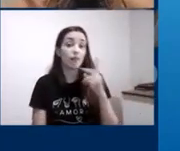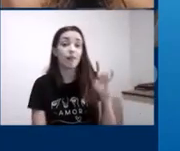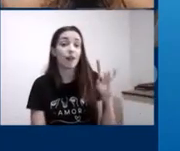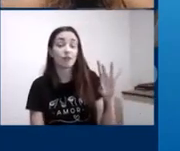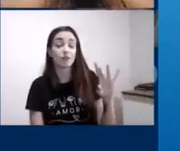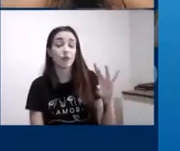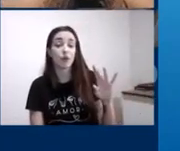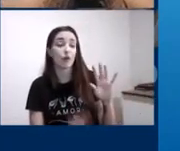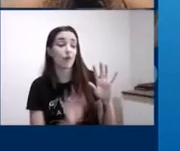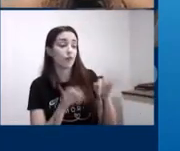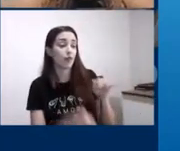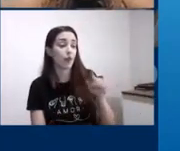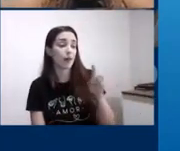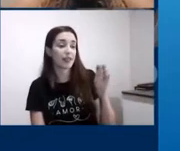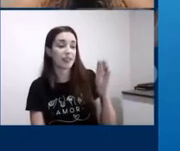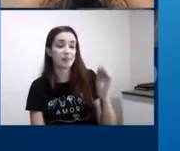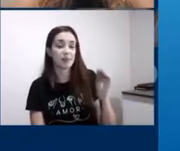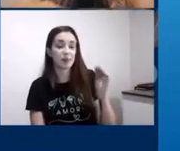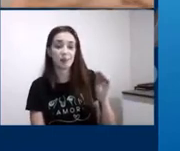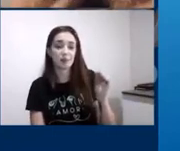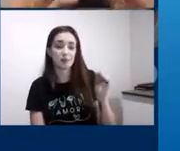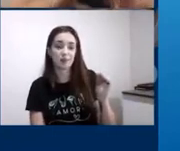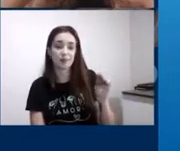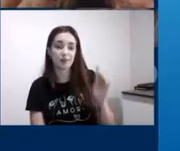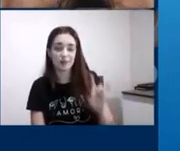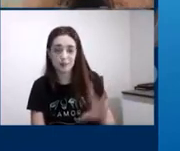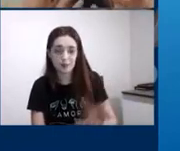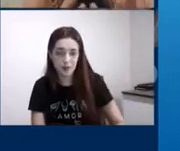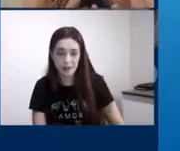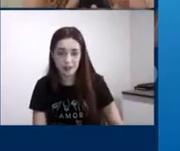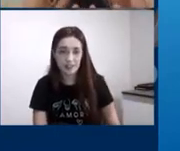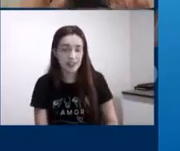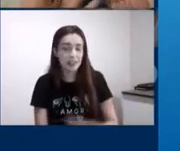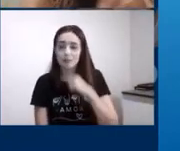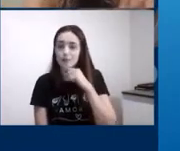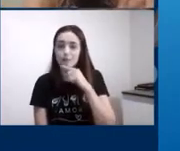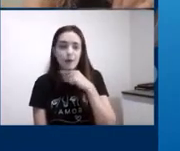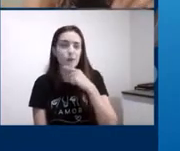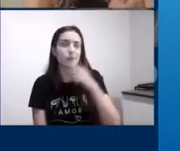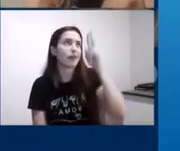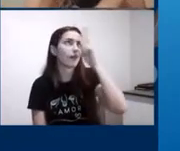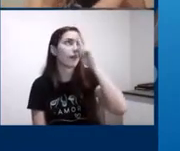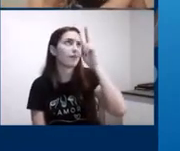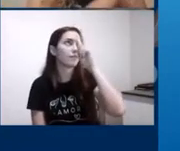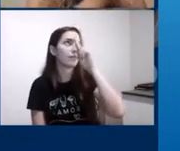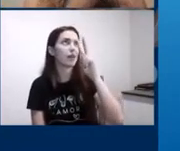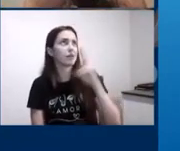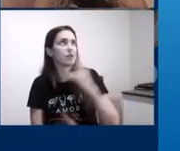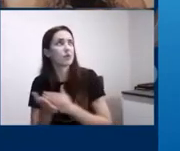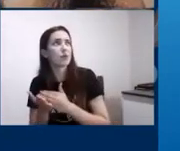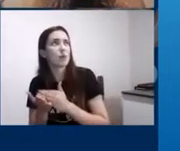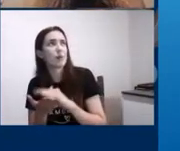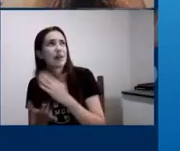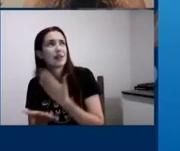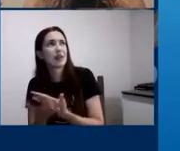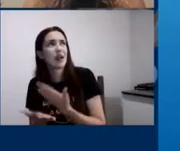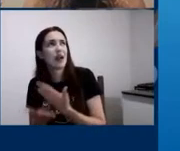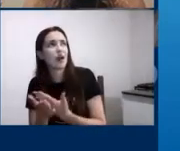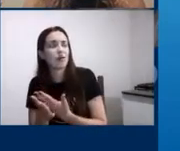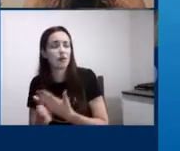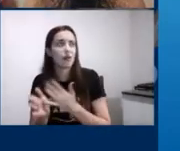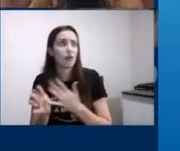no máximo se ele for um bom aluno ele não vai conseguir fazer essa integração dos 40 minutos da sua aula do começo do meio do fim